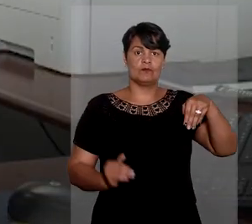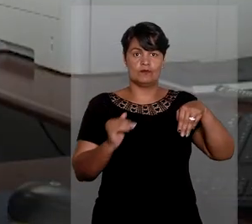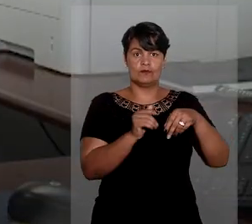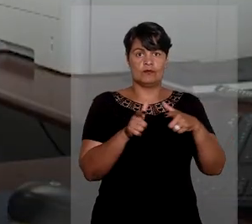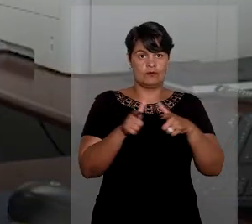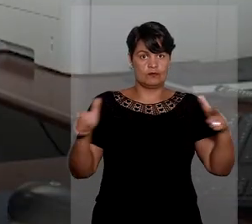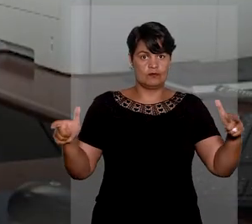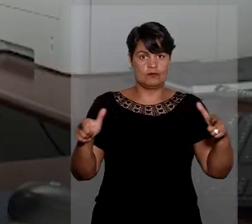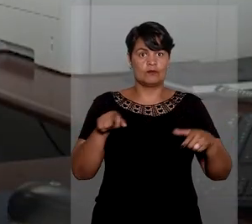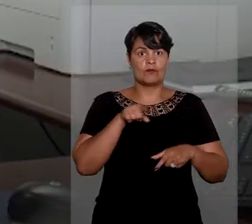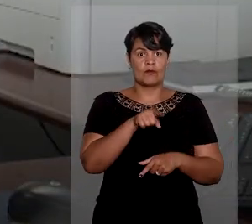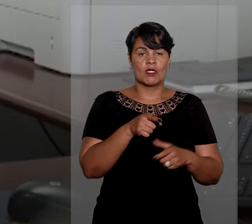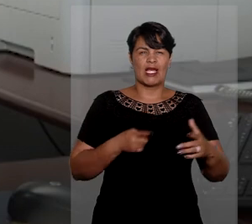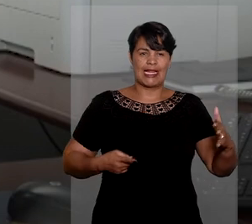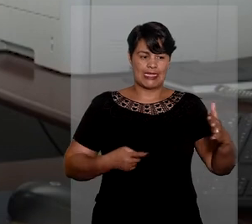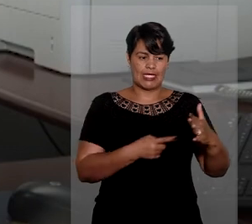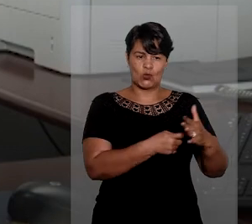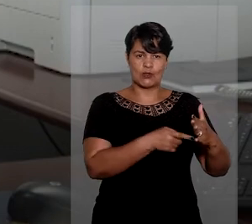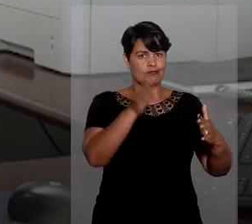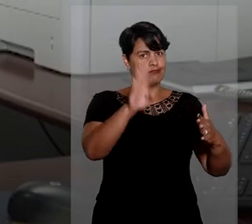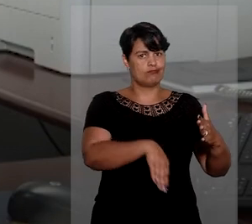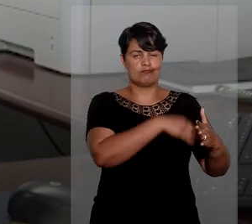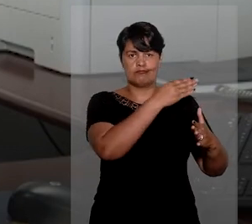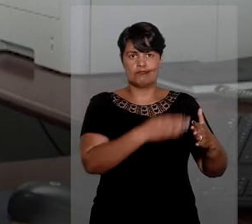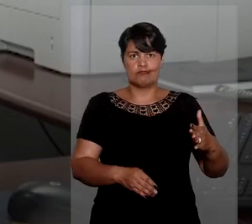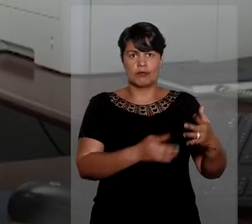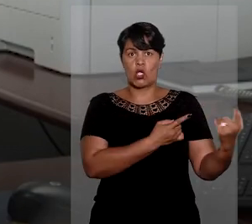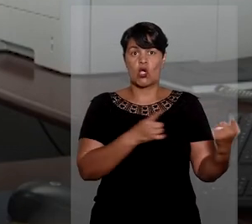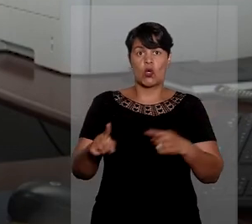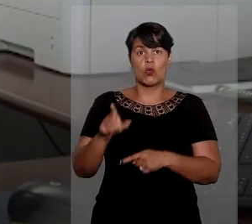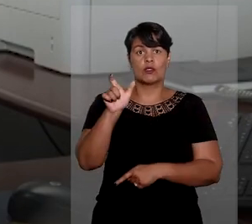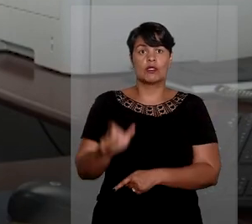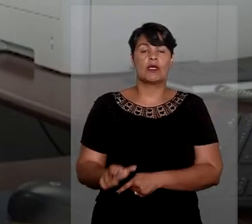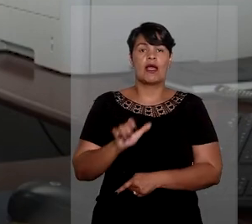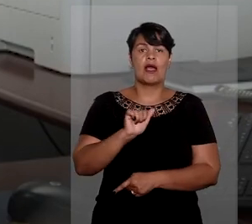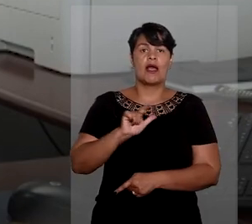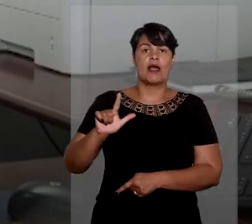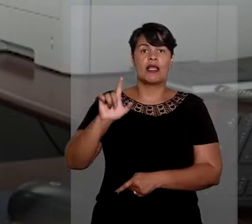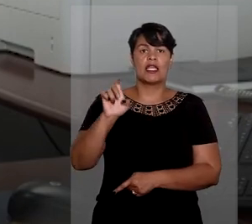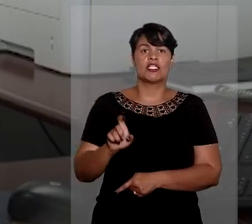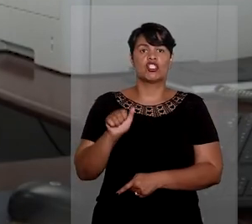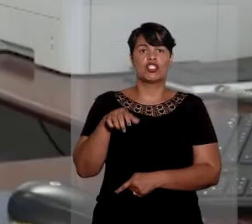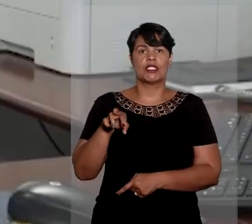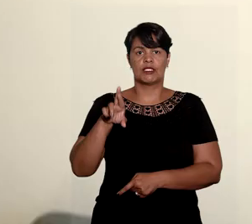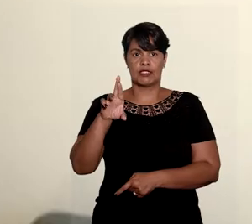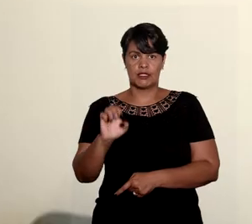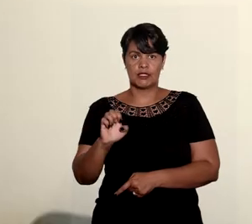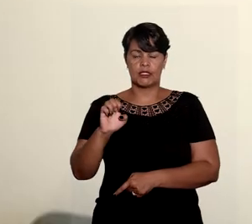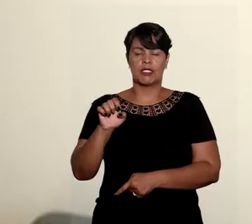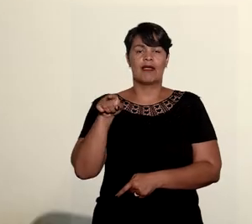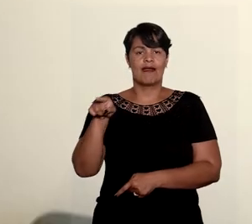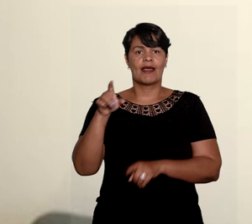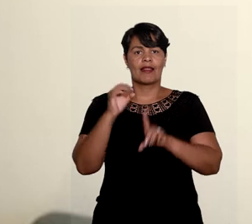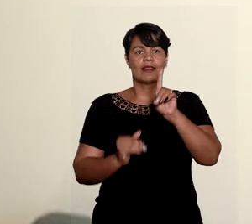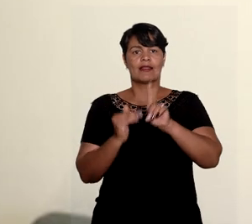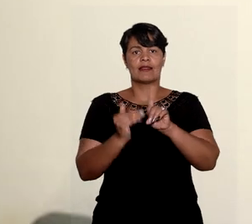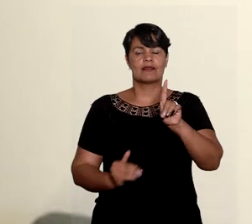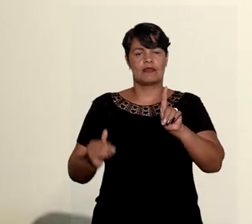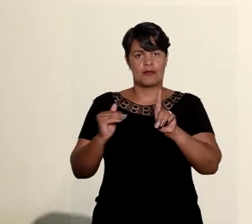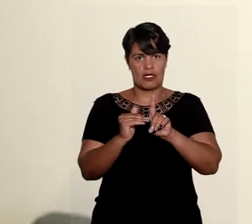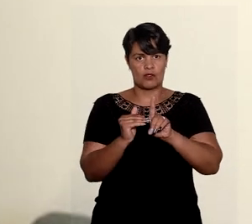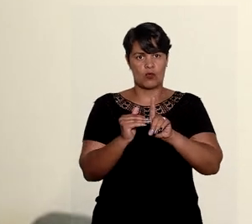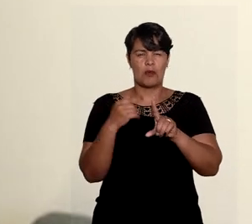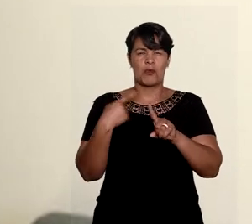denúncia contra o desembargador Alexandre Vitor de Carvalho, do Tribunal de Justiça de Minas Gerais, pelo suposto crime de